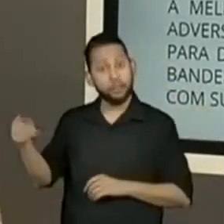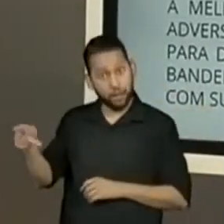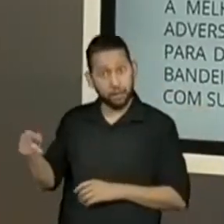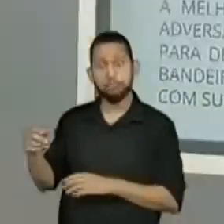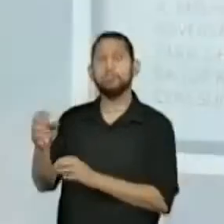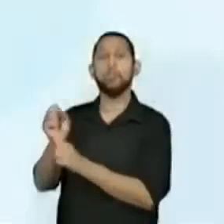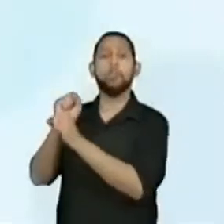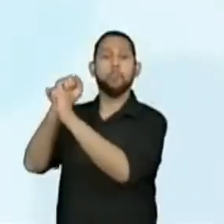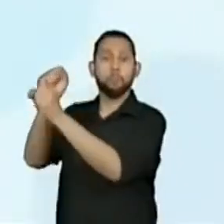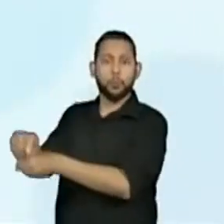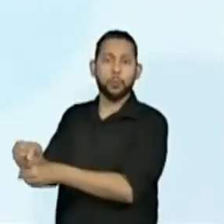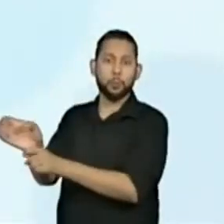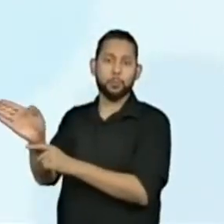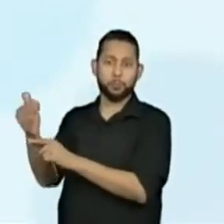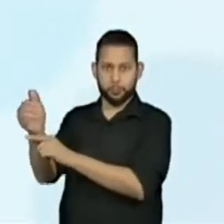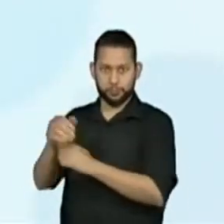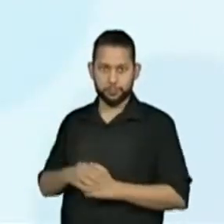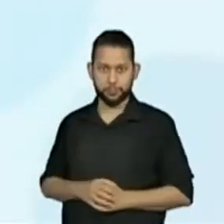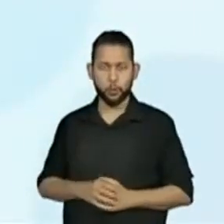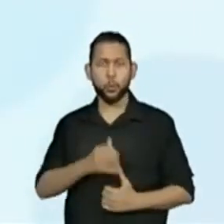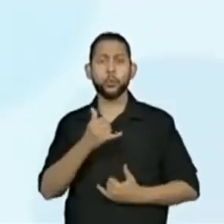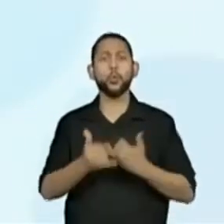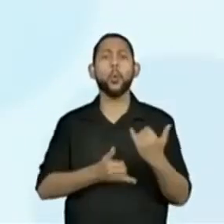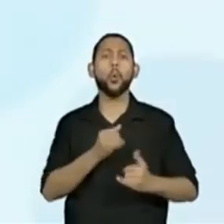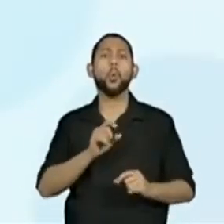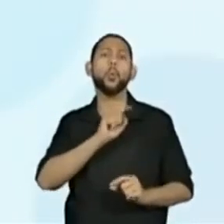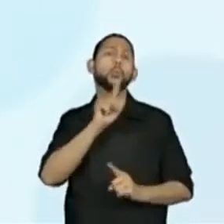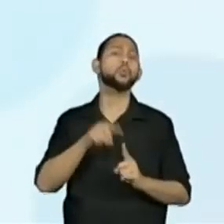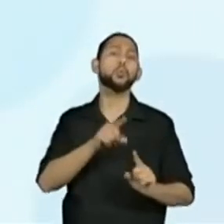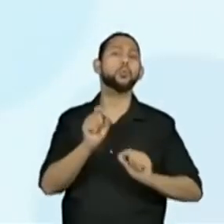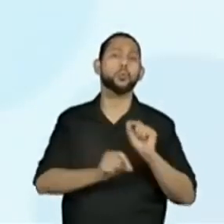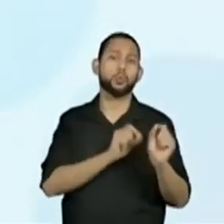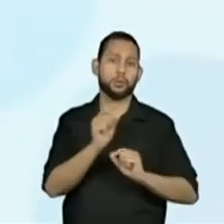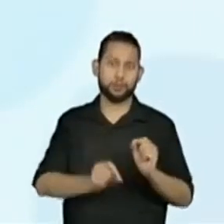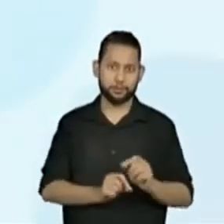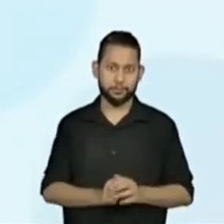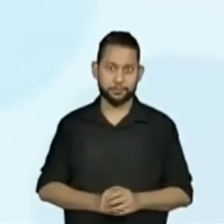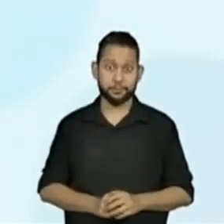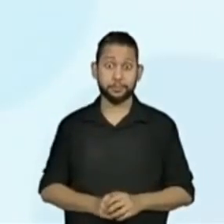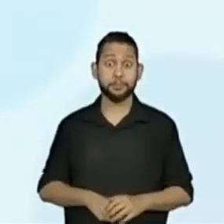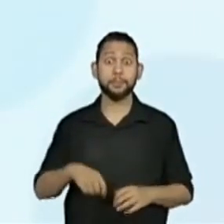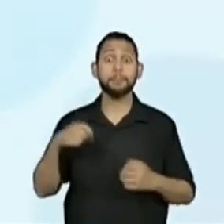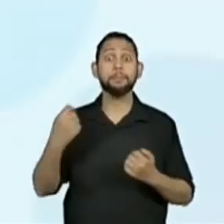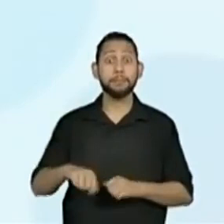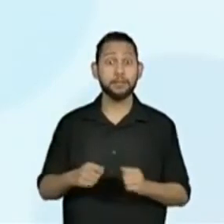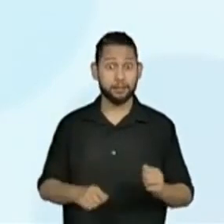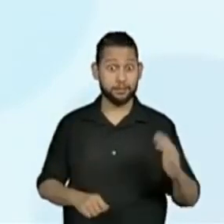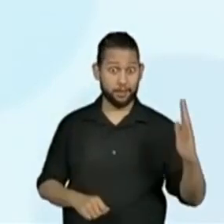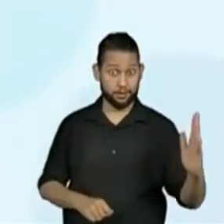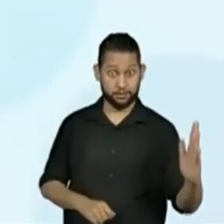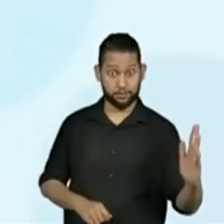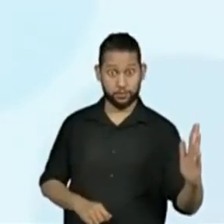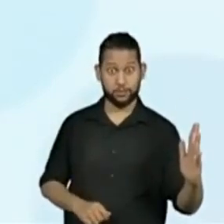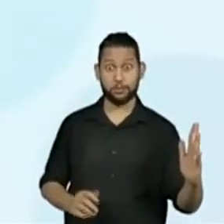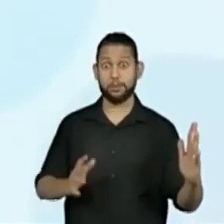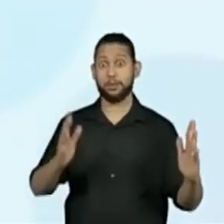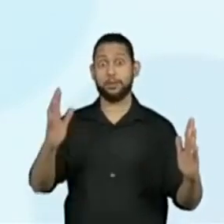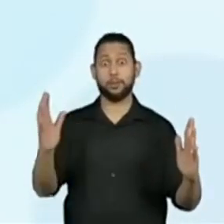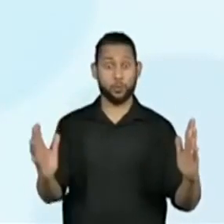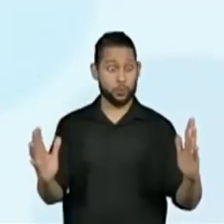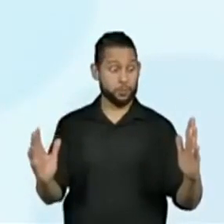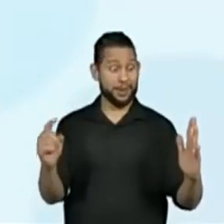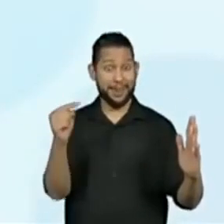O objetivo do jogo é atravessar o campo do